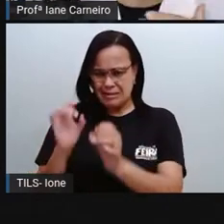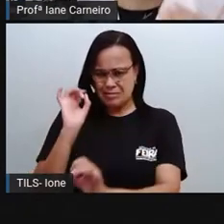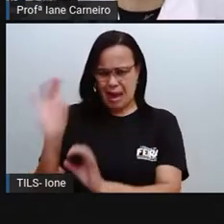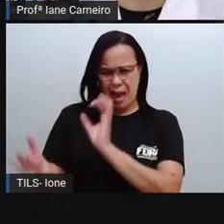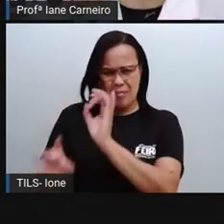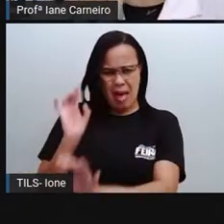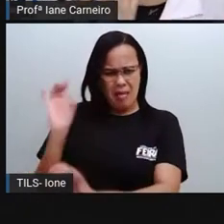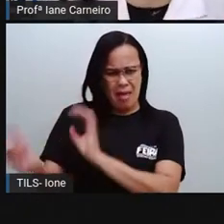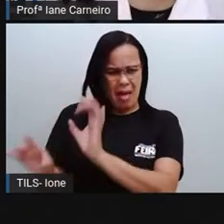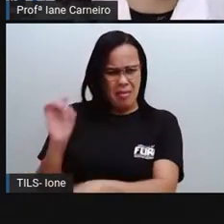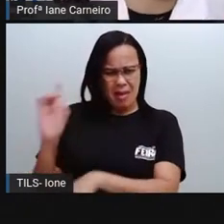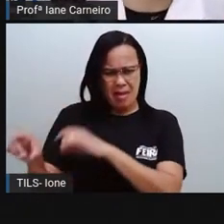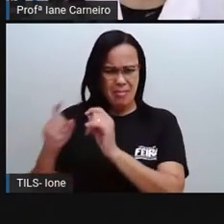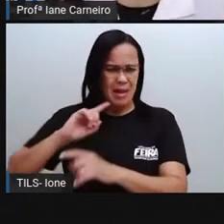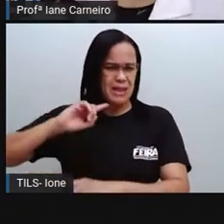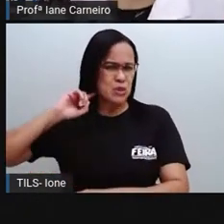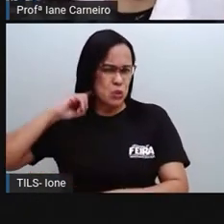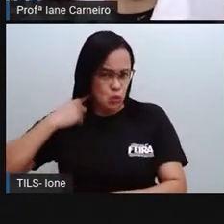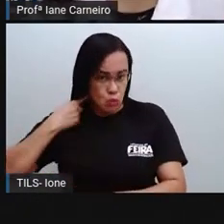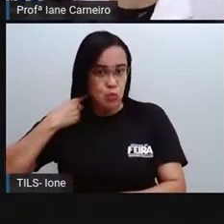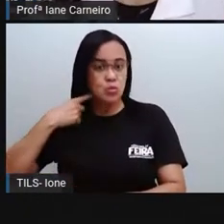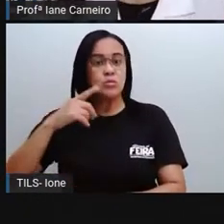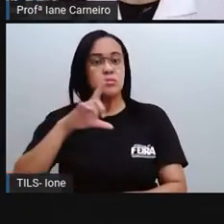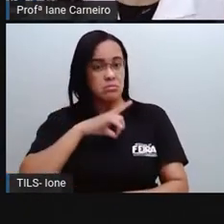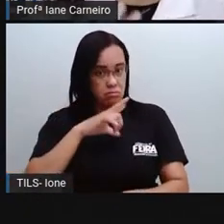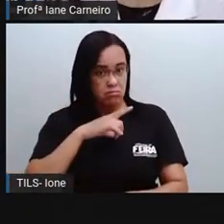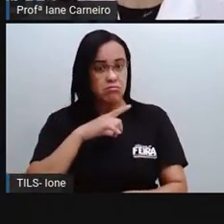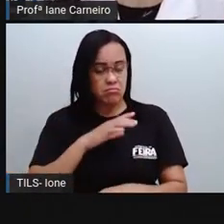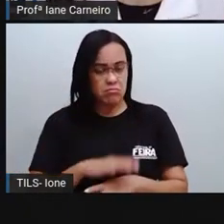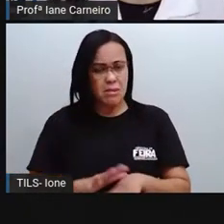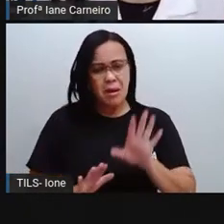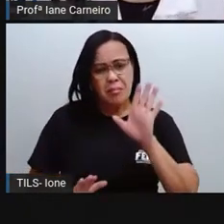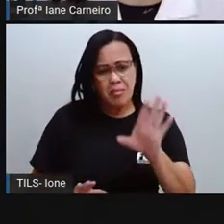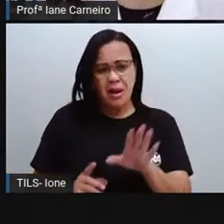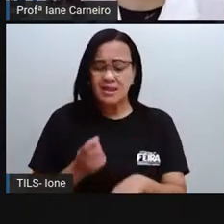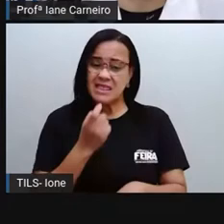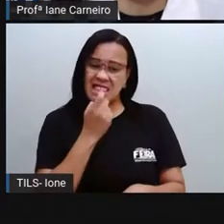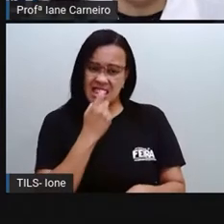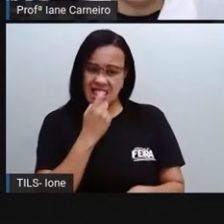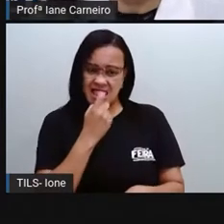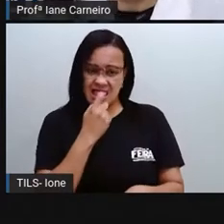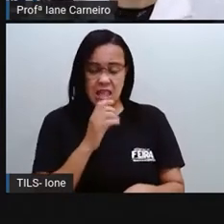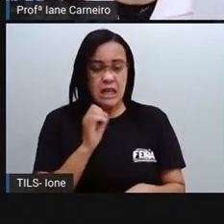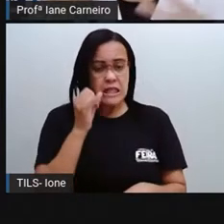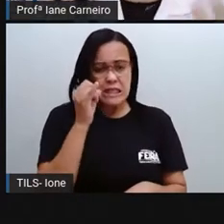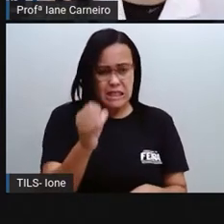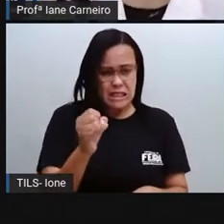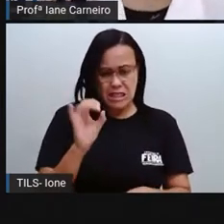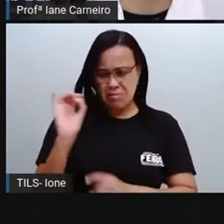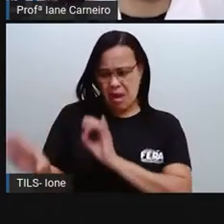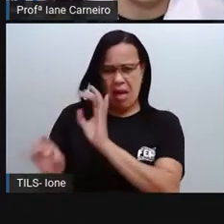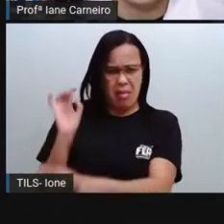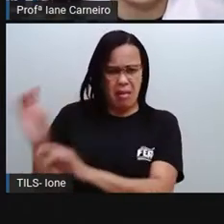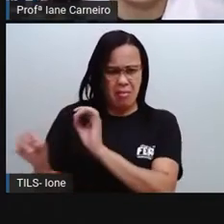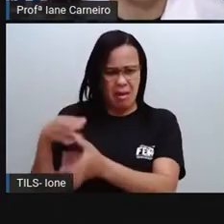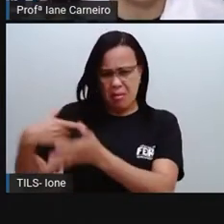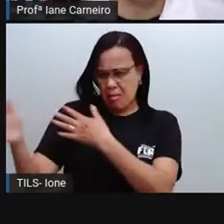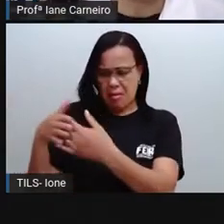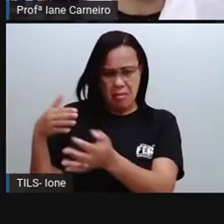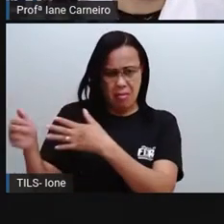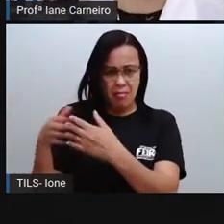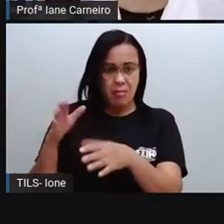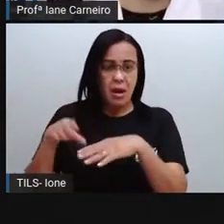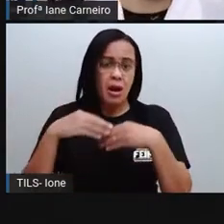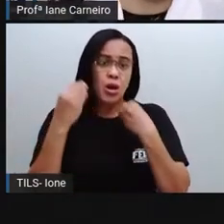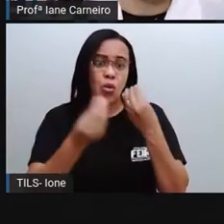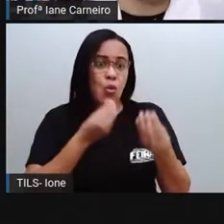E o que será que acontece com um plástico que não é descartado corretamente? Você já parou pra pensar nisso, né?